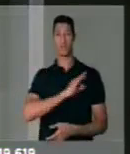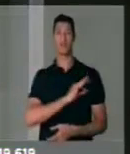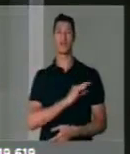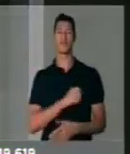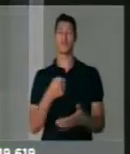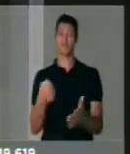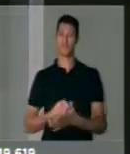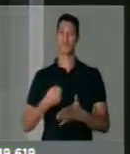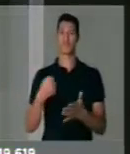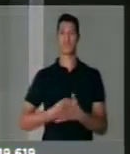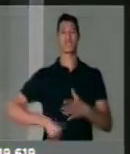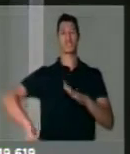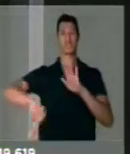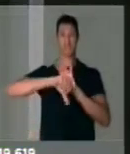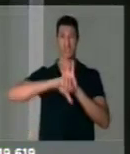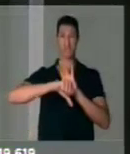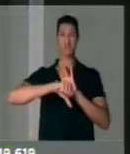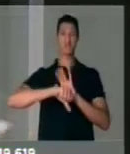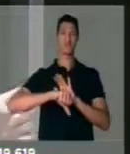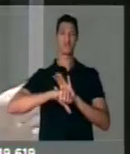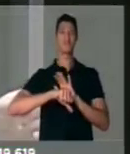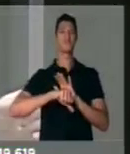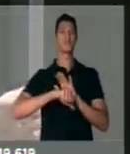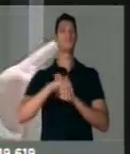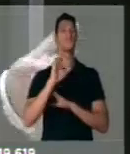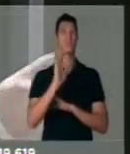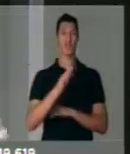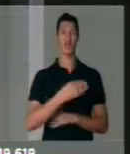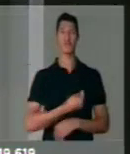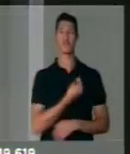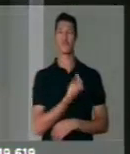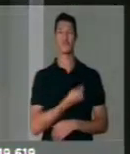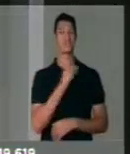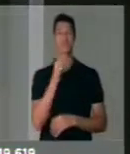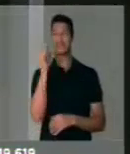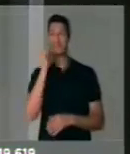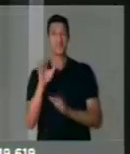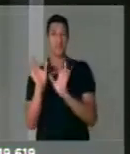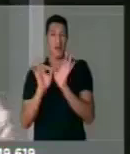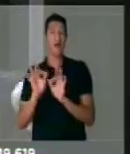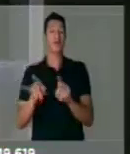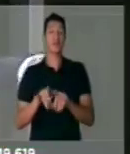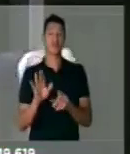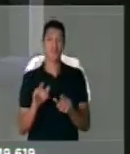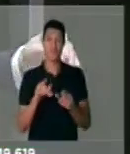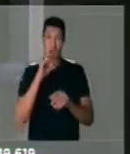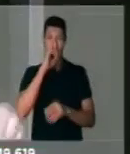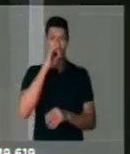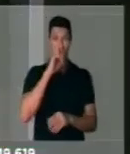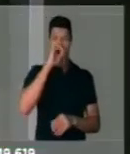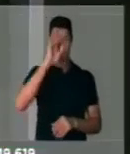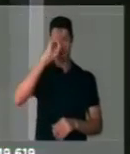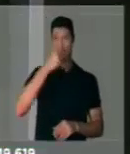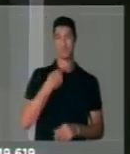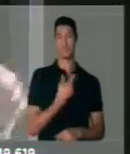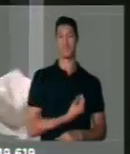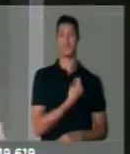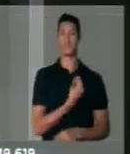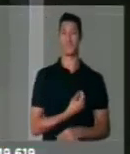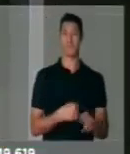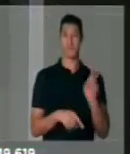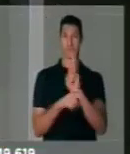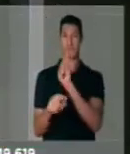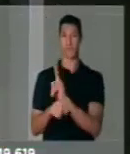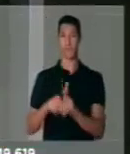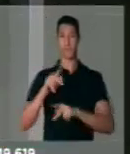que estão lá combatendo o crime, e o crime organizado, já que o estado não se organizou, estão pondo em risco suas vidas para